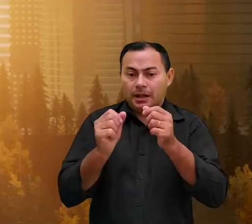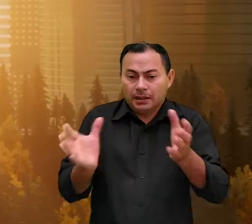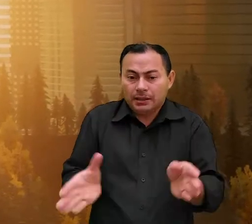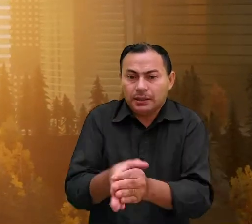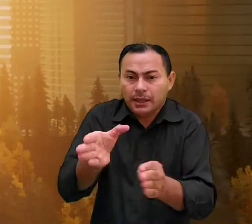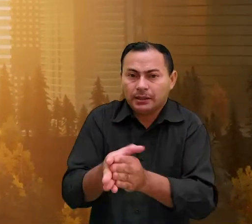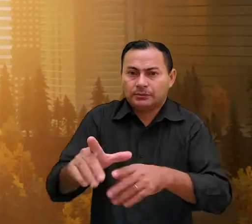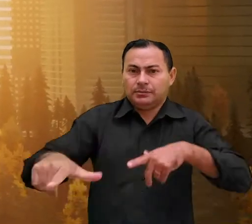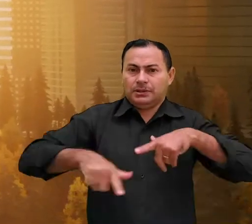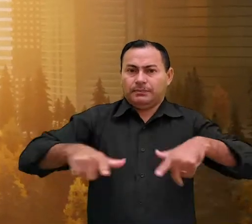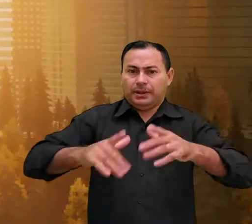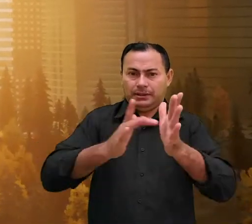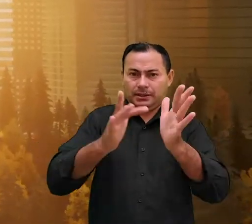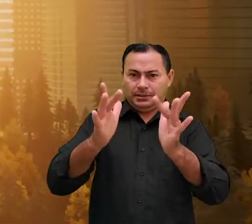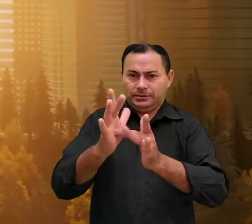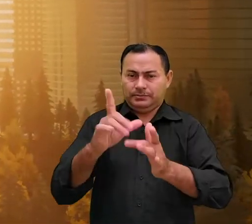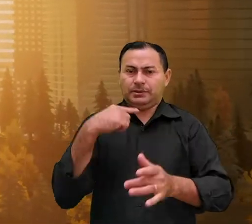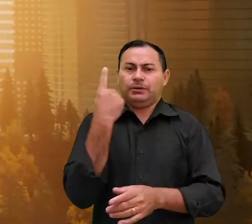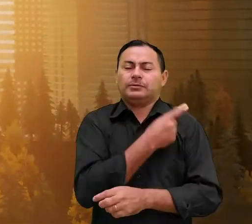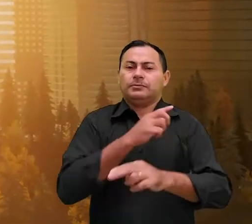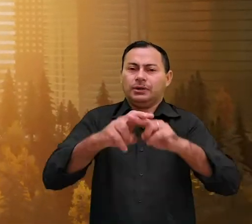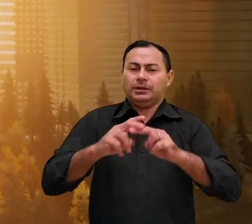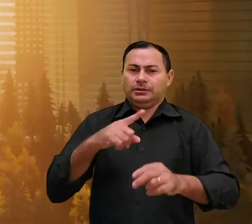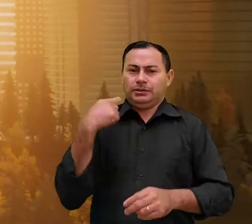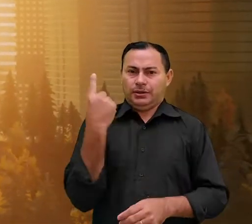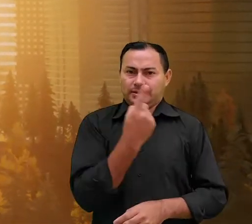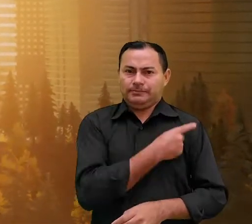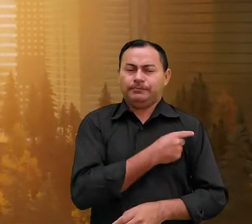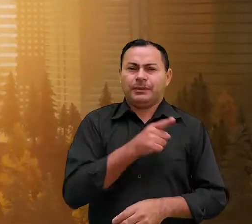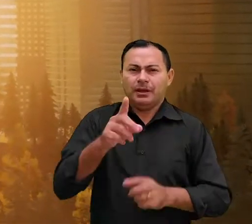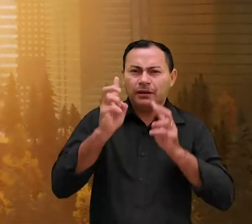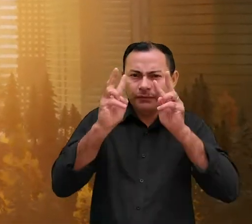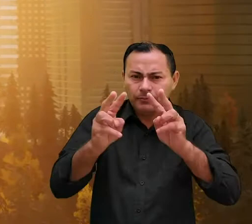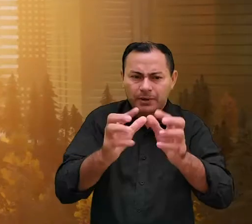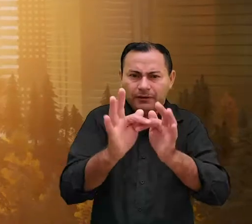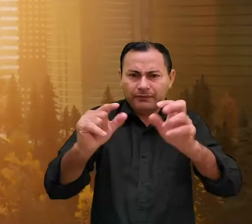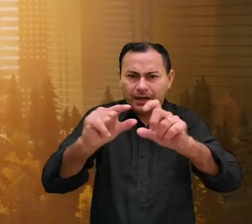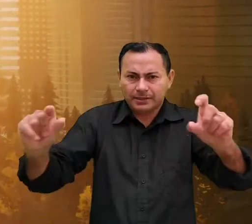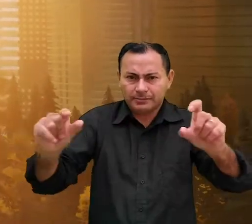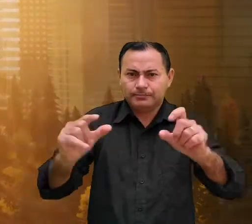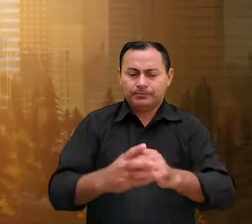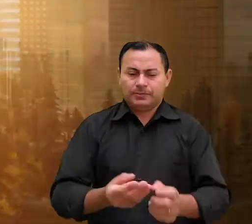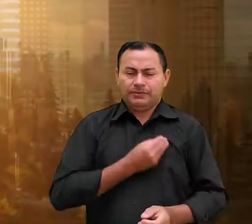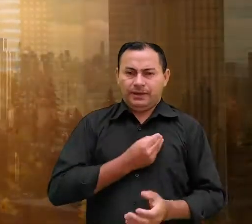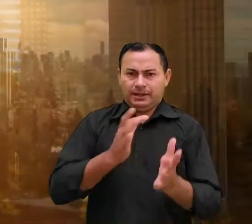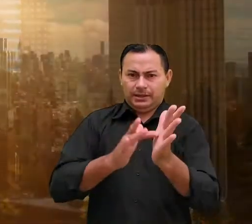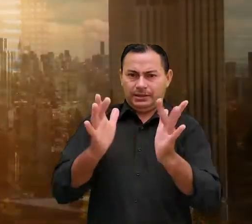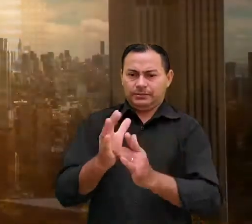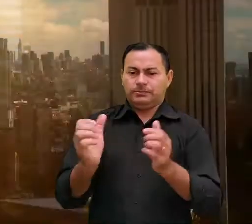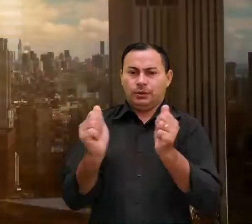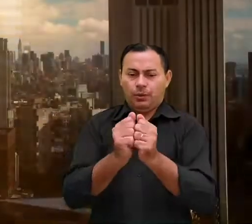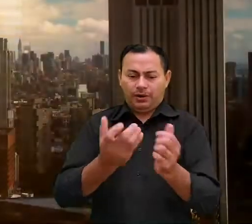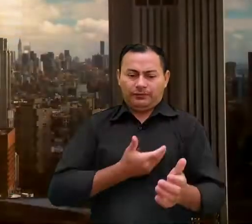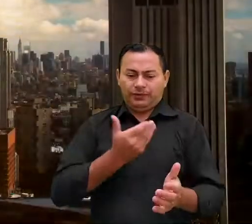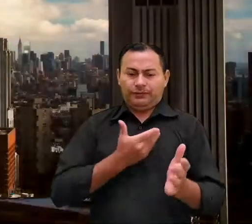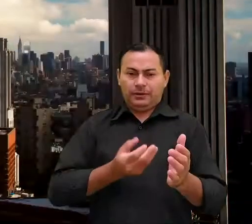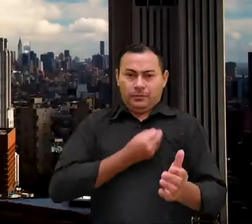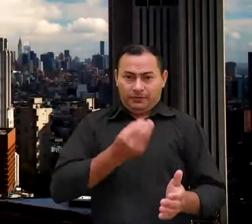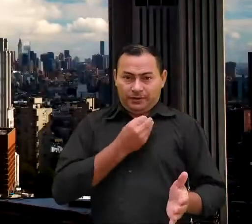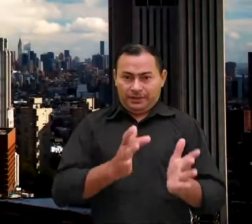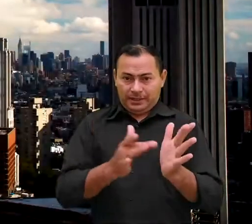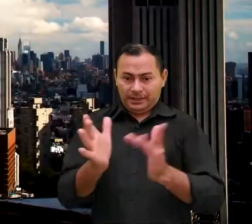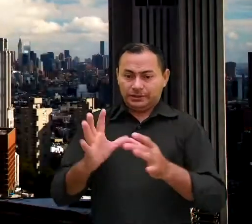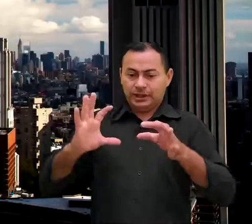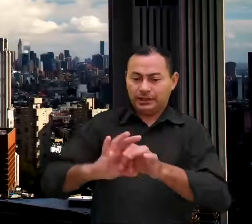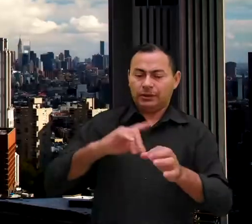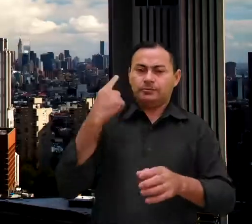alertas têm a ver com o trabalho de Cristo em nós e através de nós. Você já ouviu esta frase? Viver em Cristo com a vida de Cristo em nós